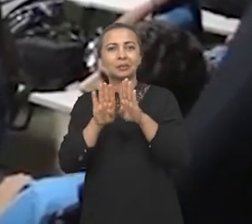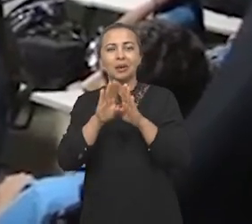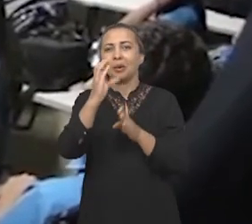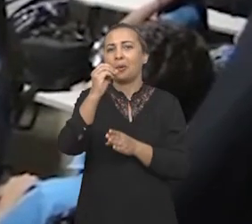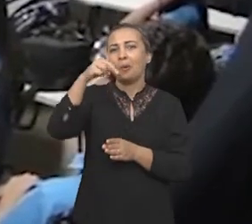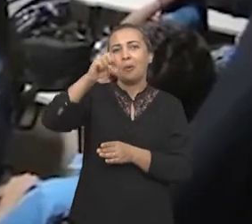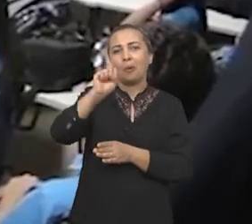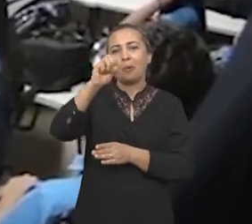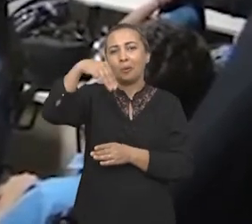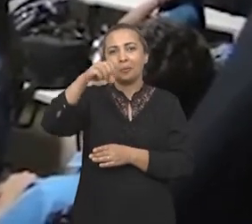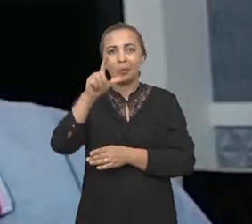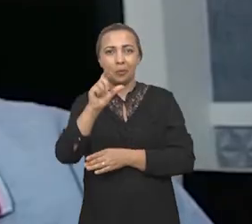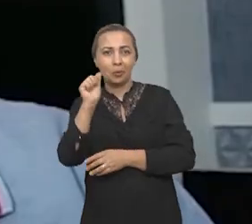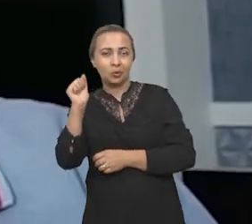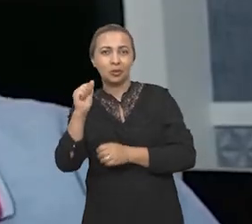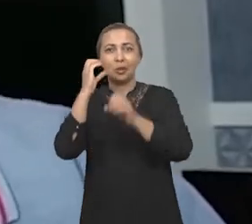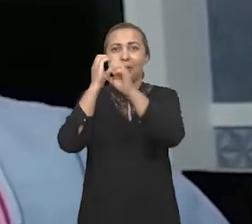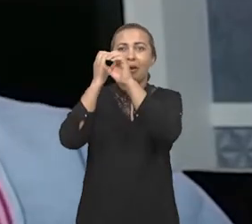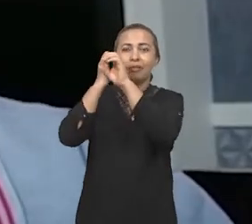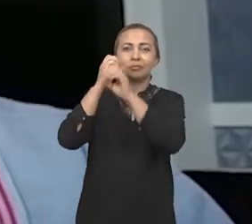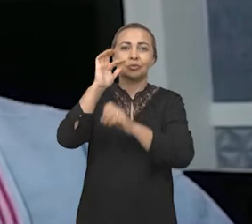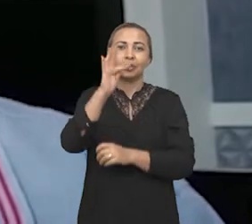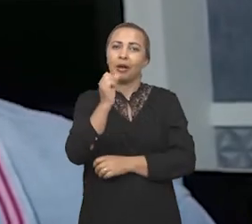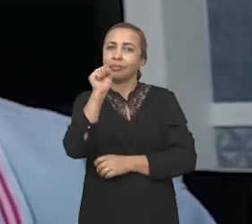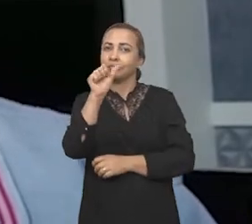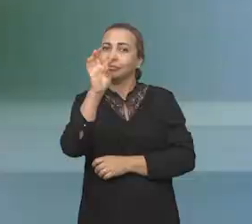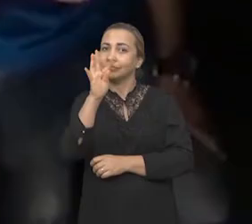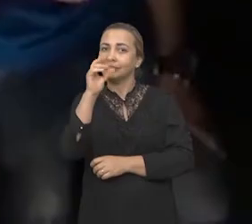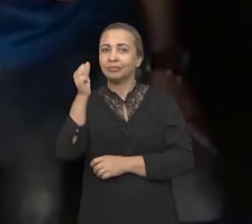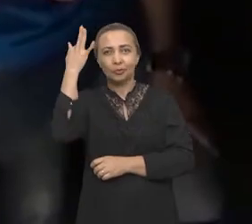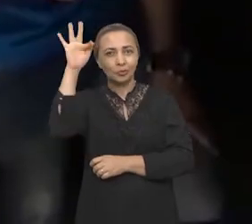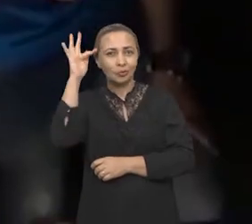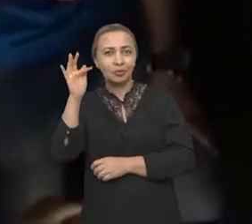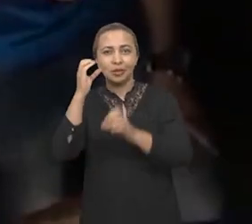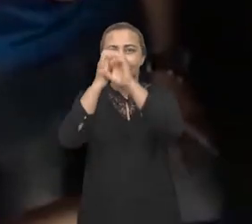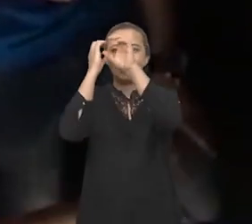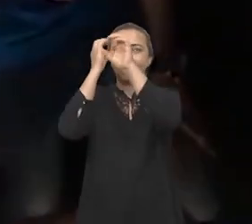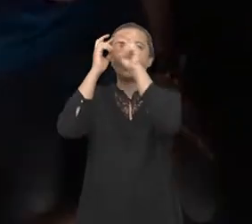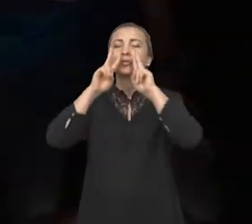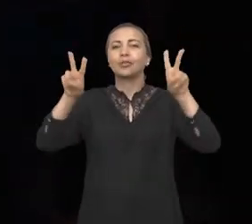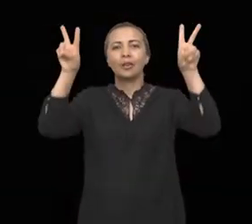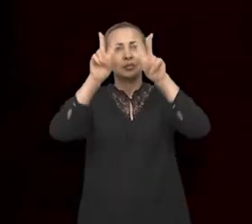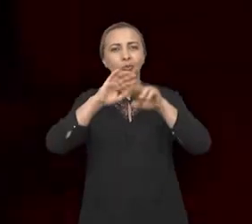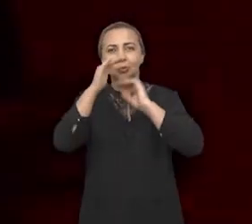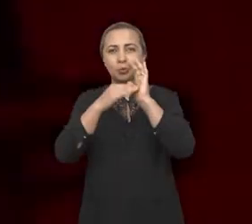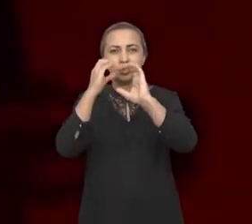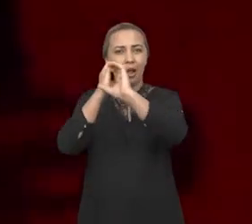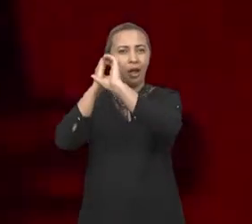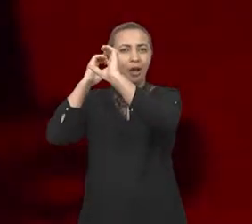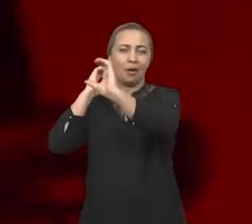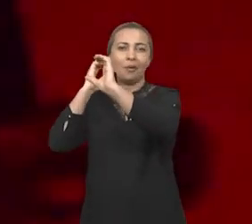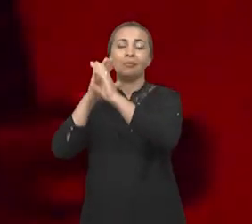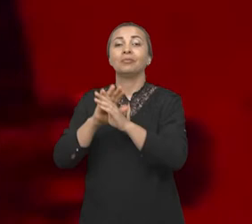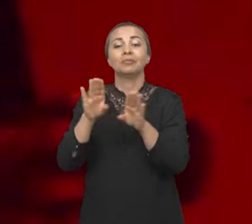astrofísica, os equipamentos de visualização, tudo dos telescópios, então